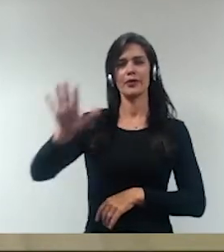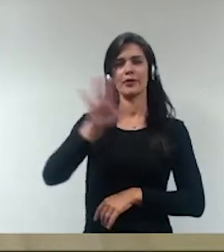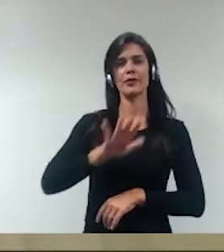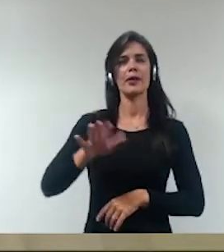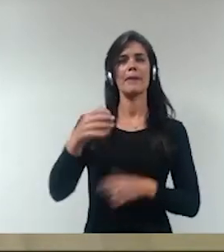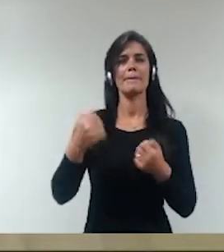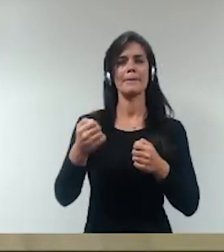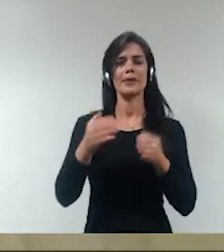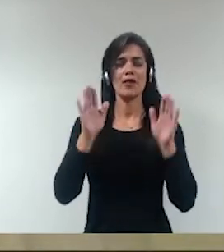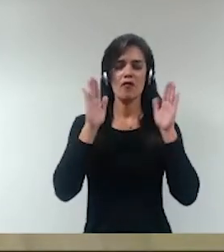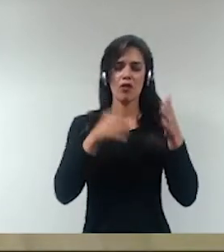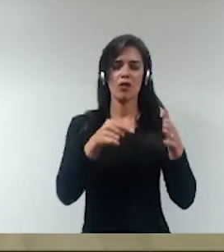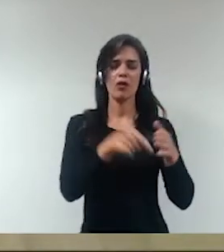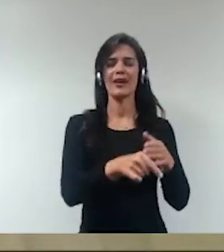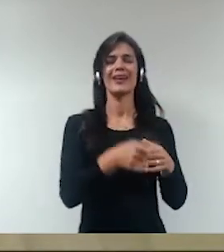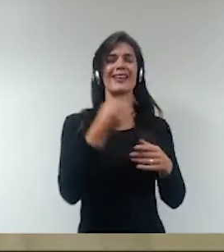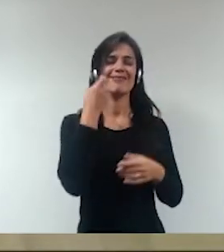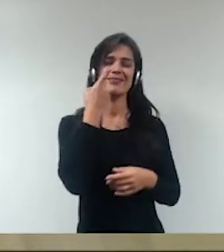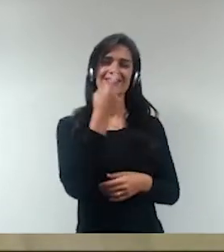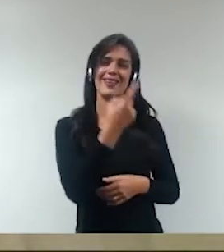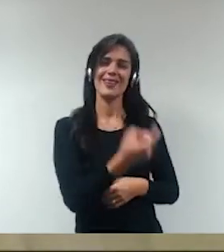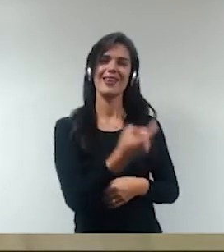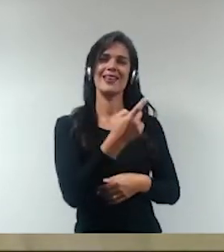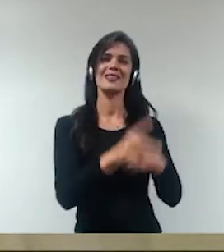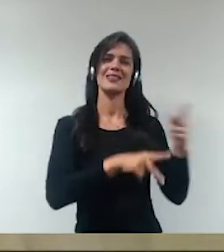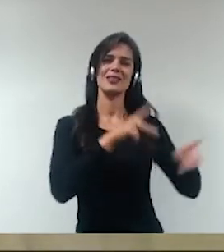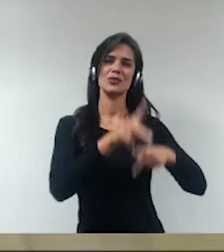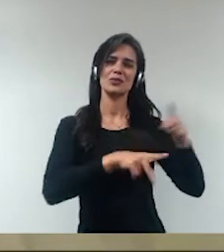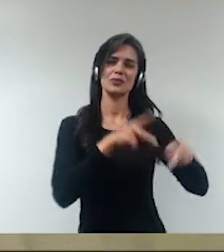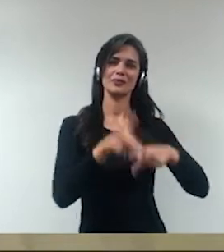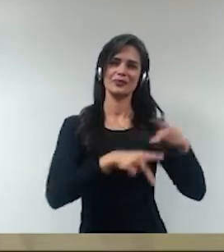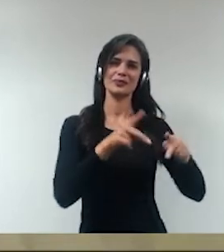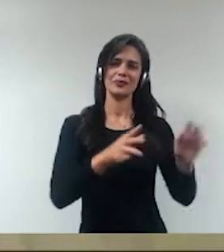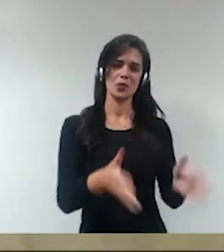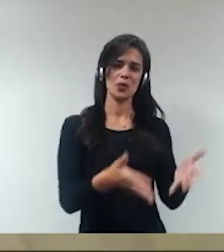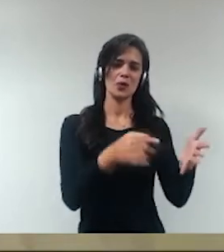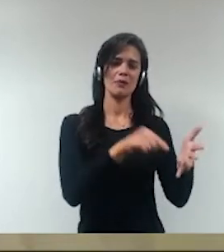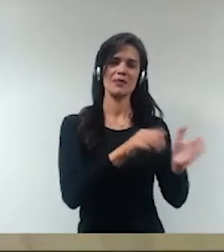interesse público, que os portugueses chamam de prossecução do interesse público.